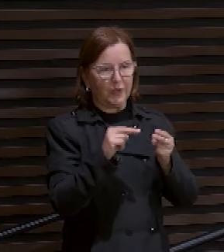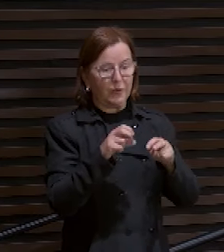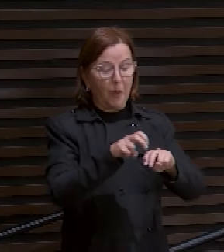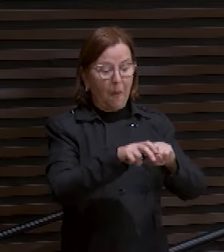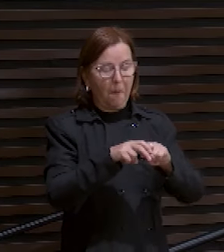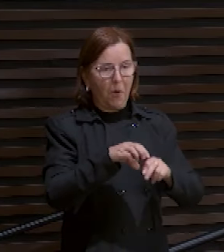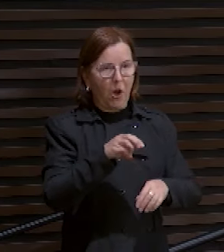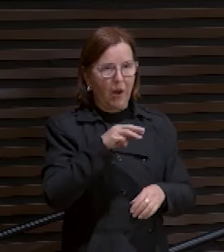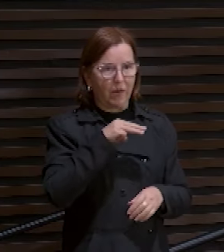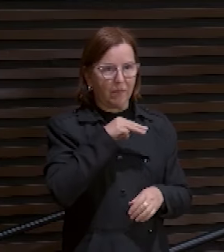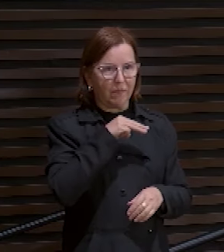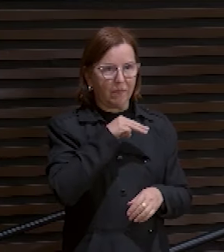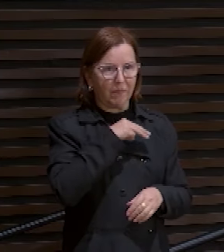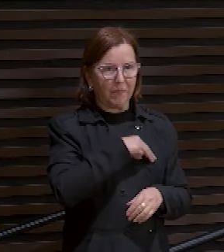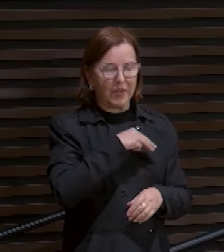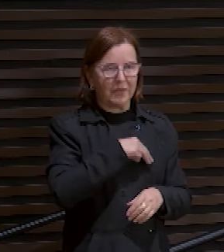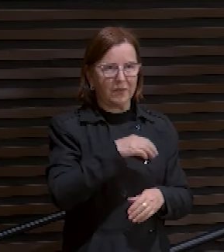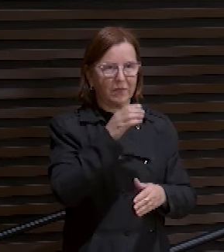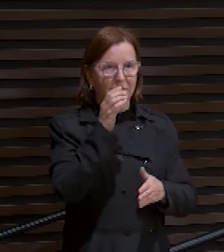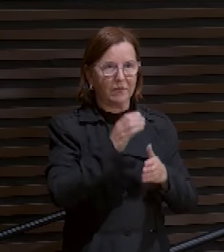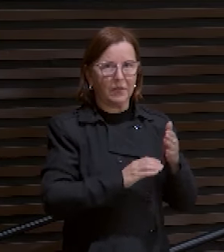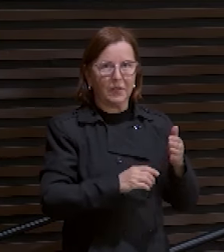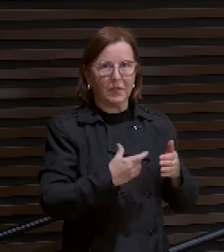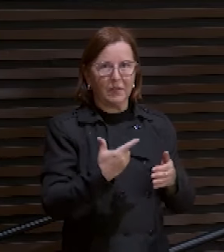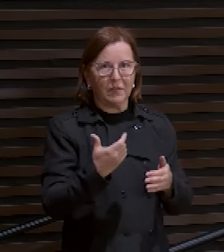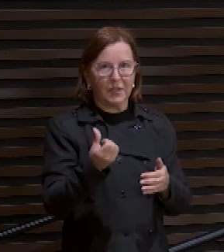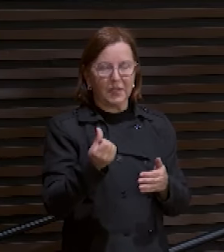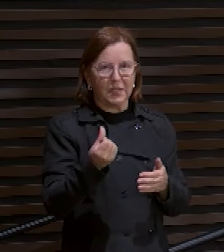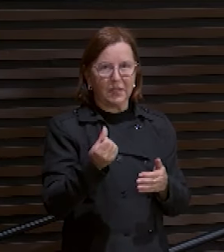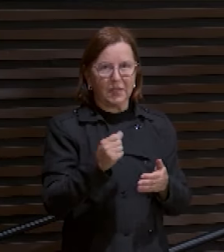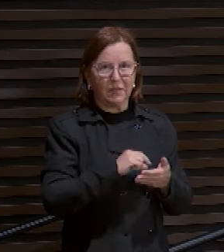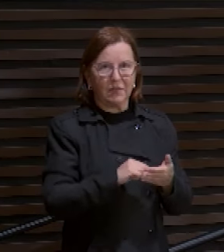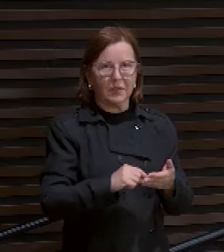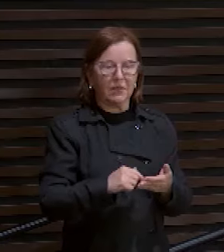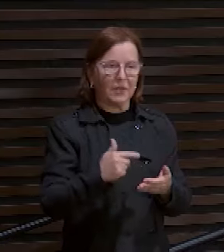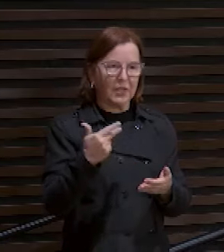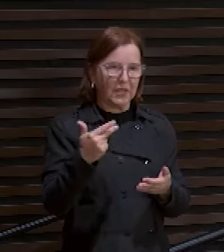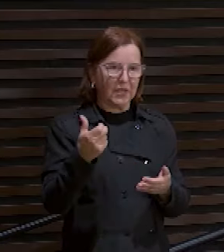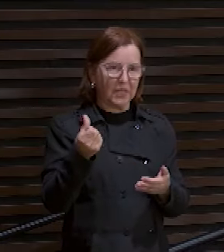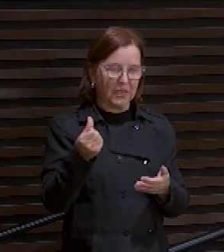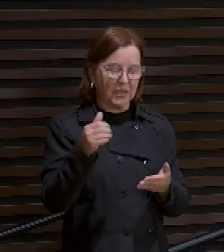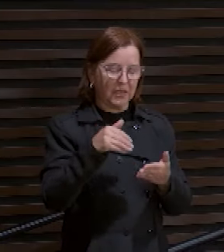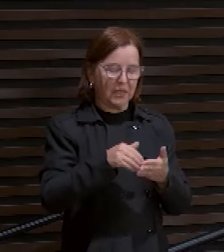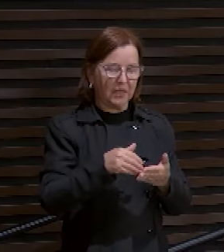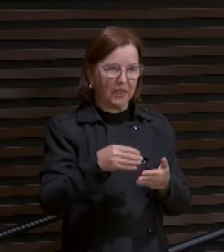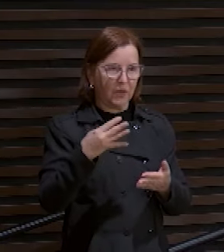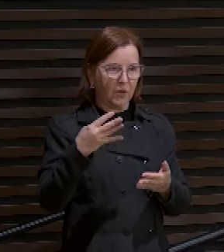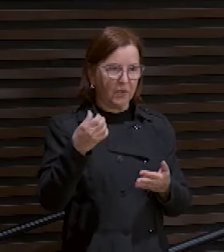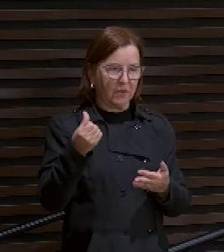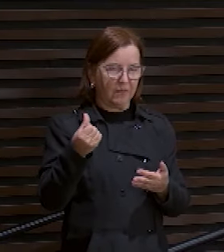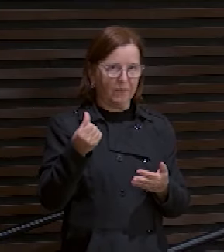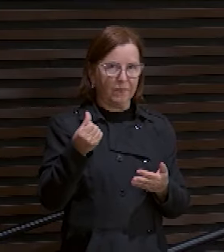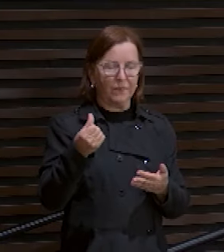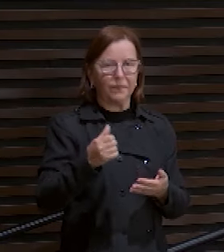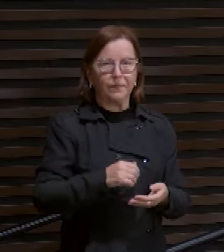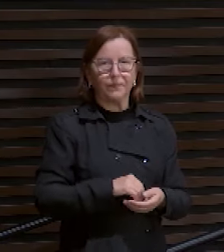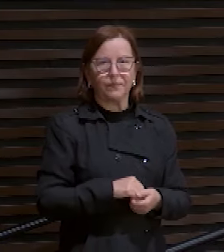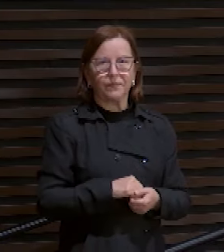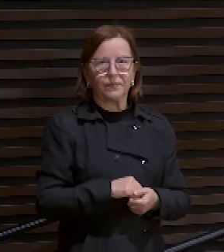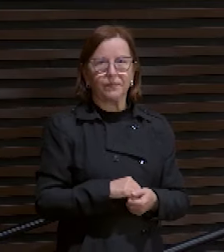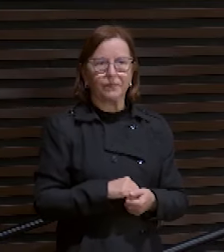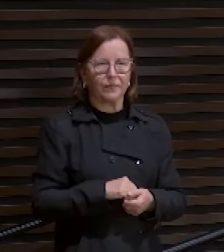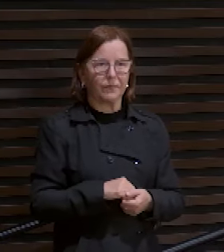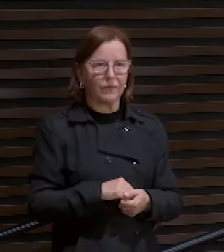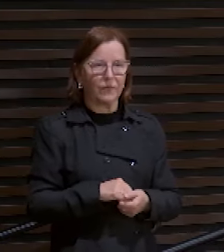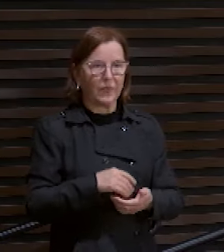26, 36 a 46. Mateus 26, 36 a 46.